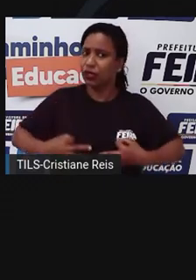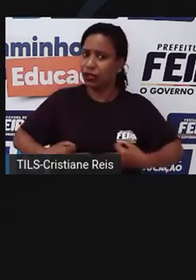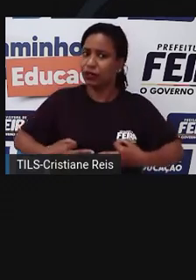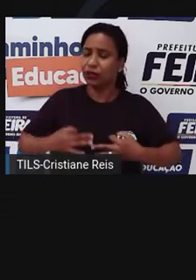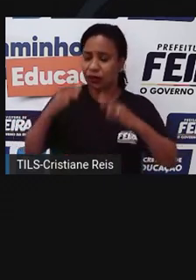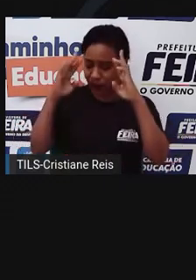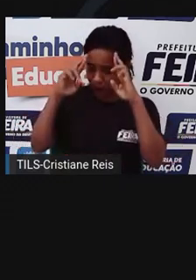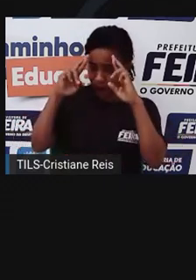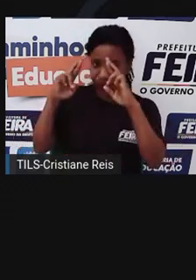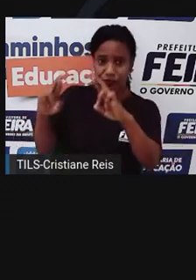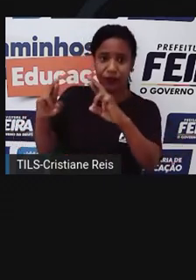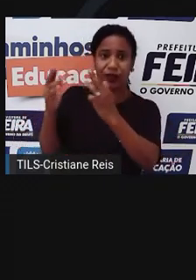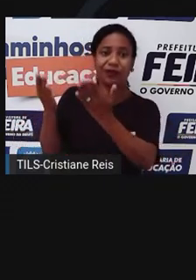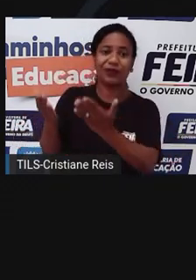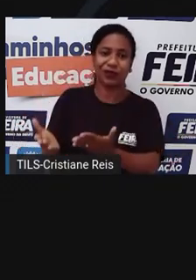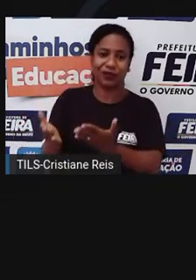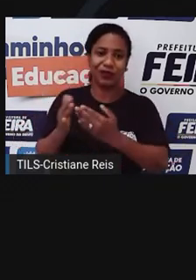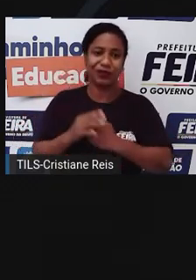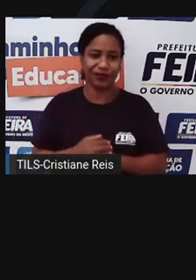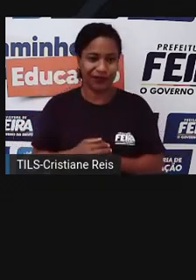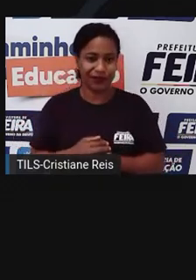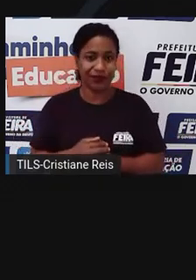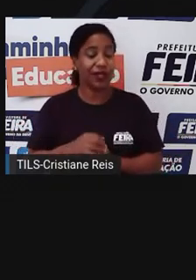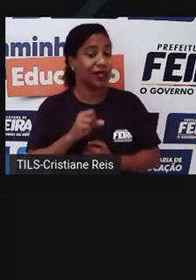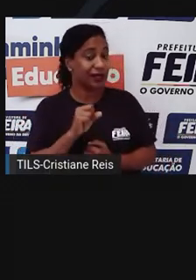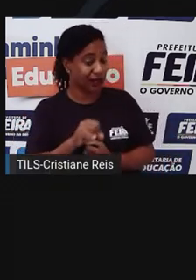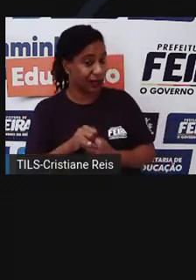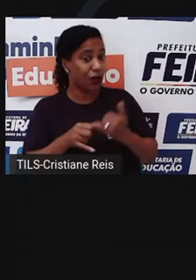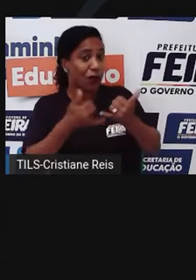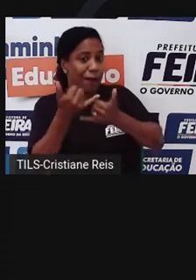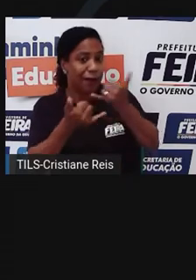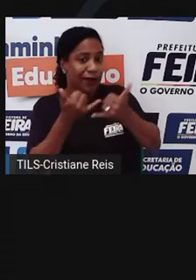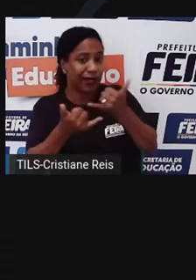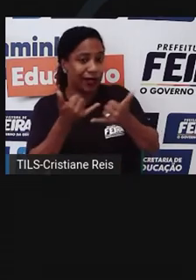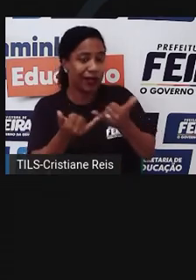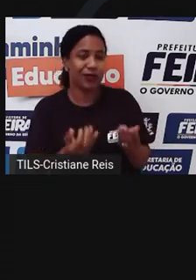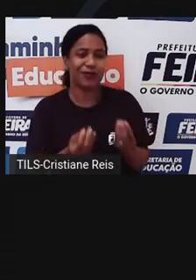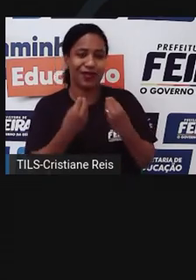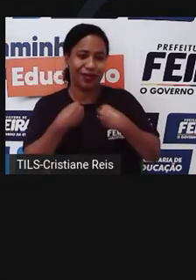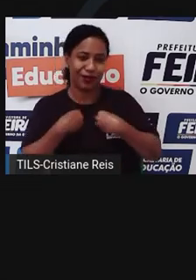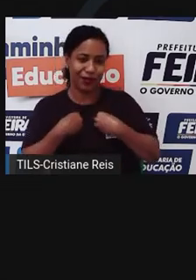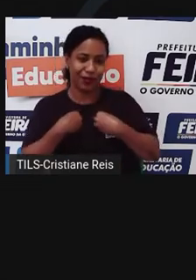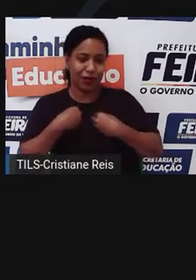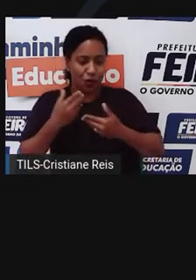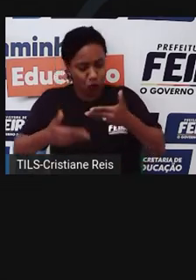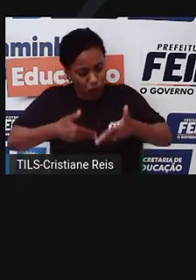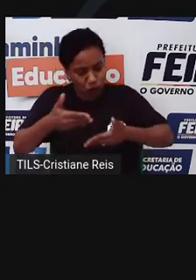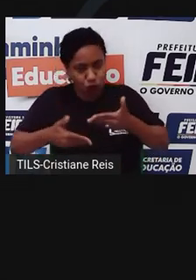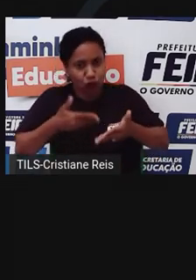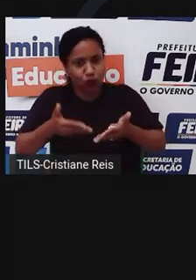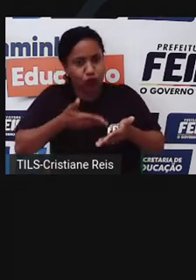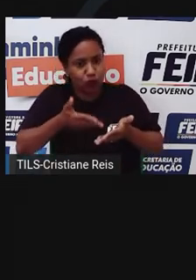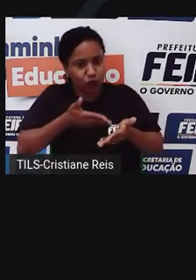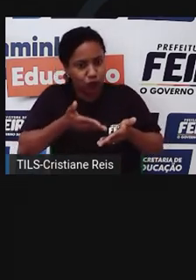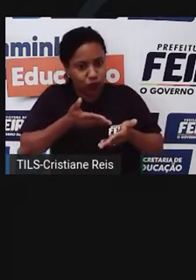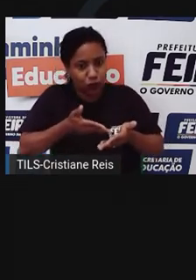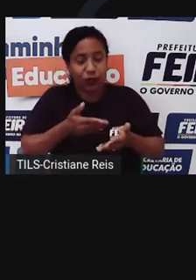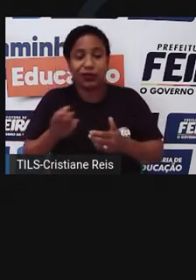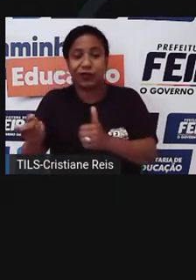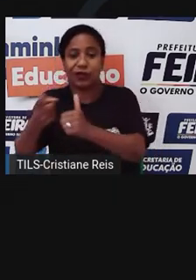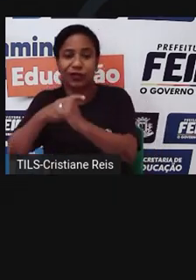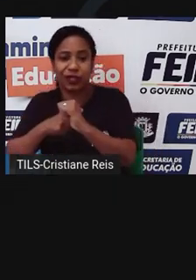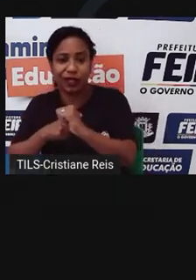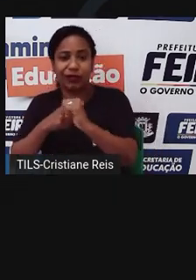ao próximo. Se eu tenho um brinquedo, eu ganho um brinquedo, eu cuido dele porque ele tem um valor. Se eu pego algo emprestado da